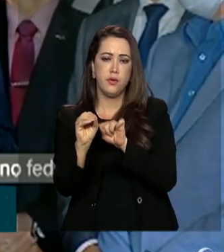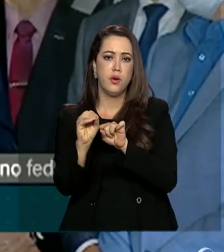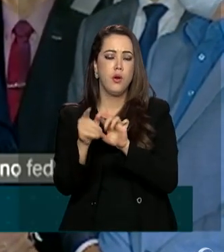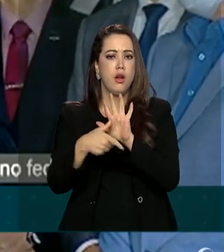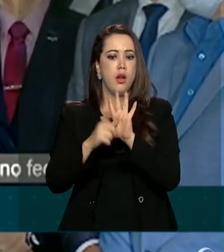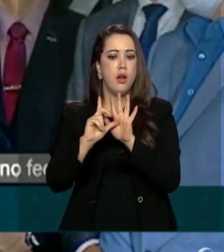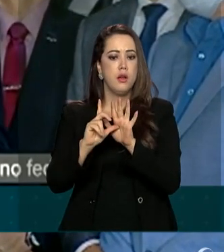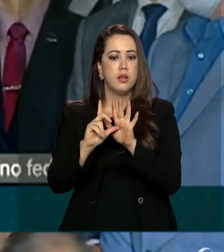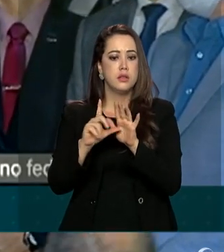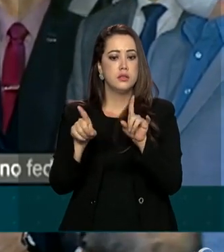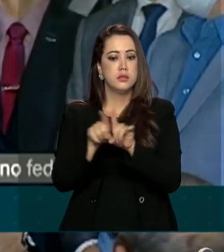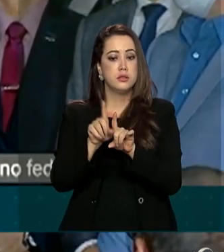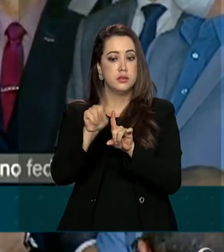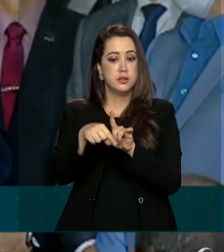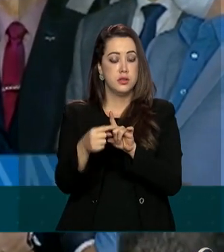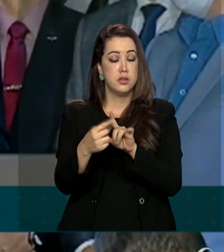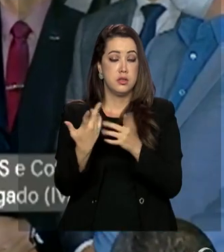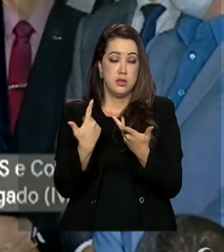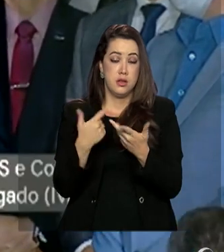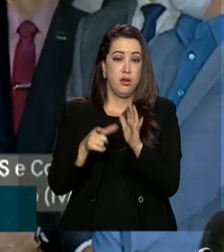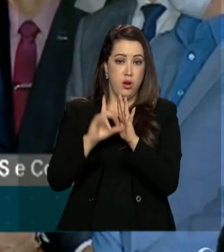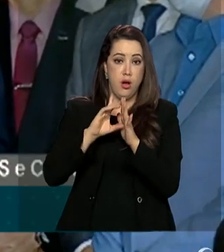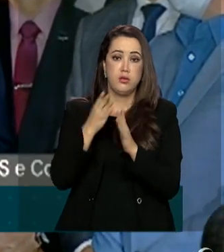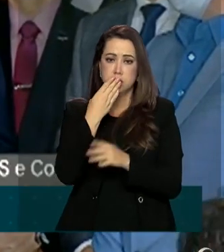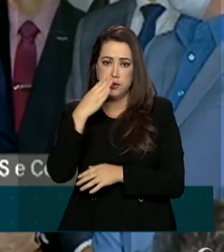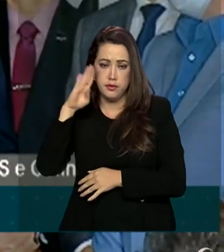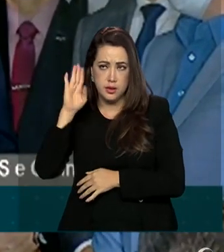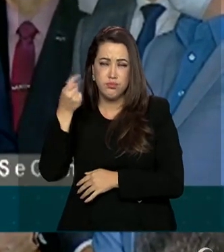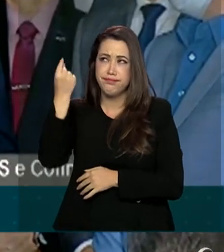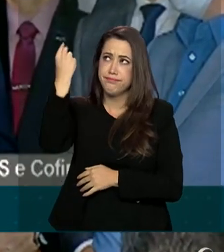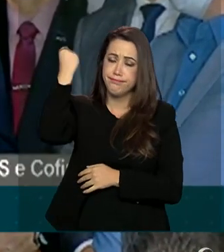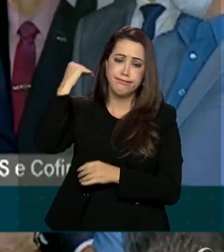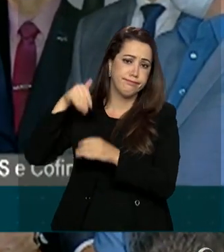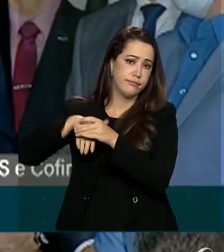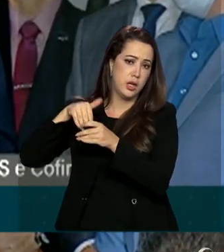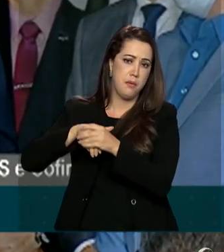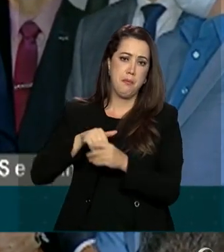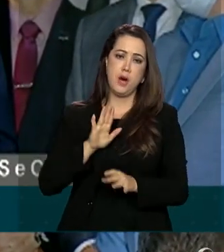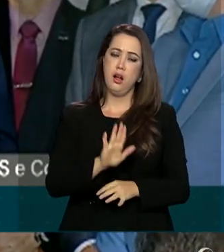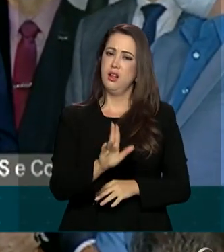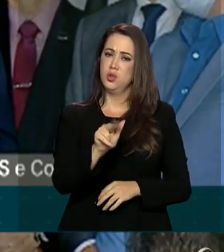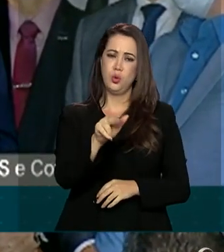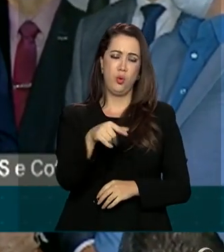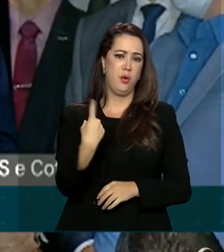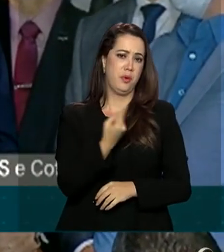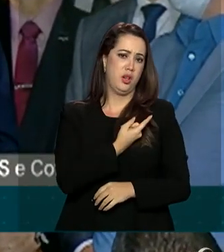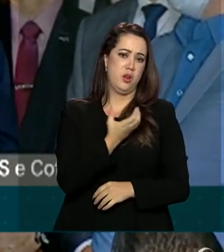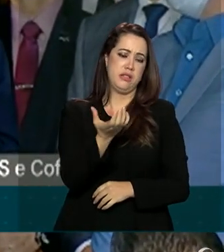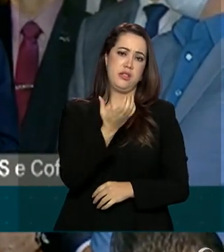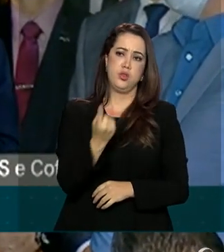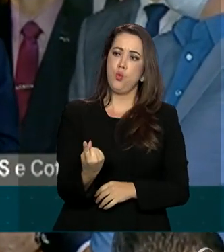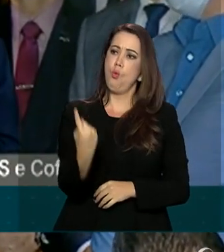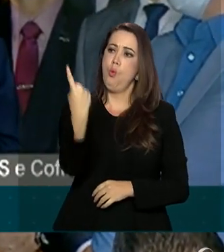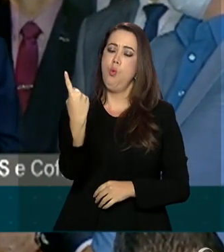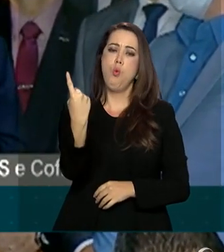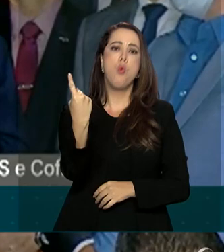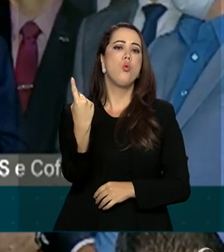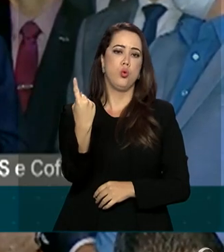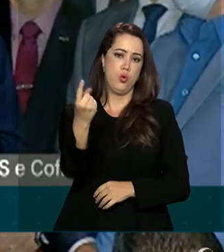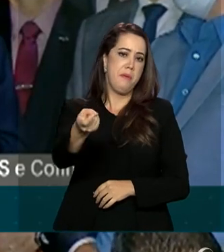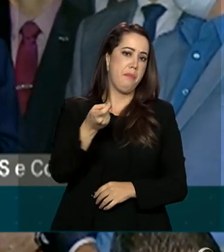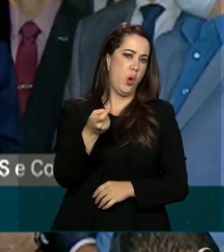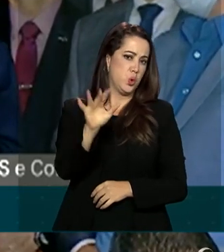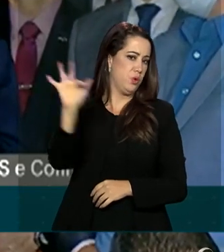era o que nós defendemos desde a campanha e preparamos. Mas nunca porque quiséssemos ter só o imposto federal.